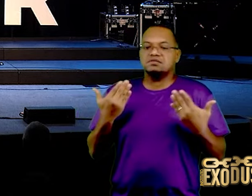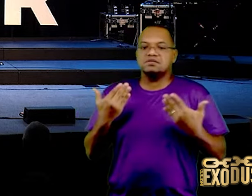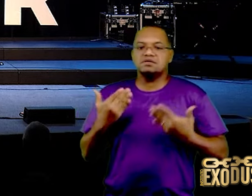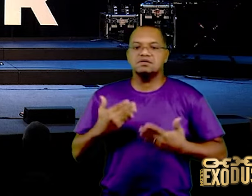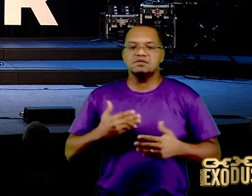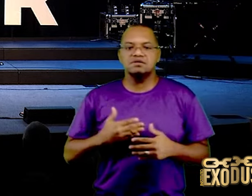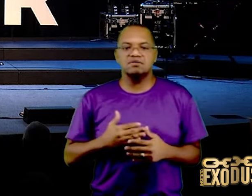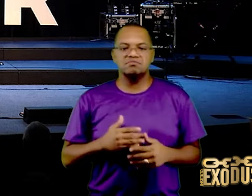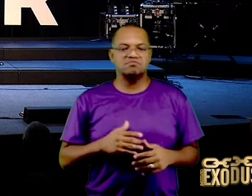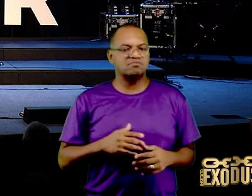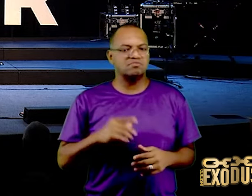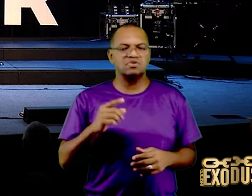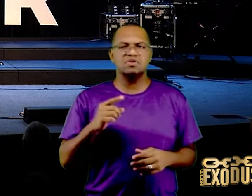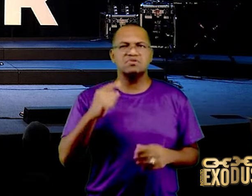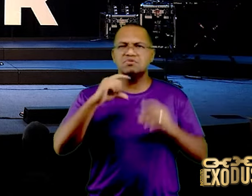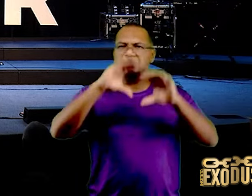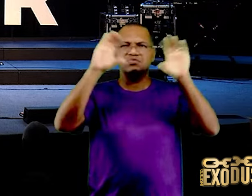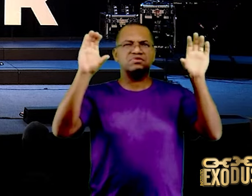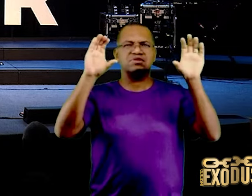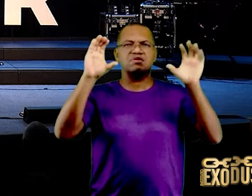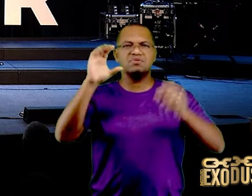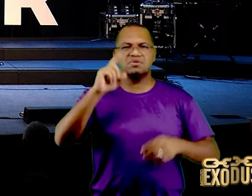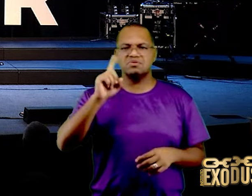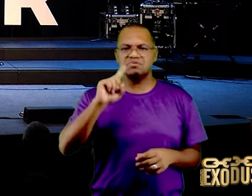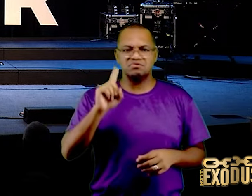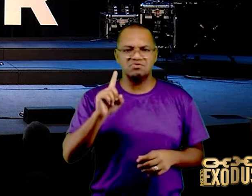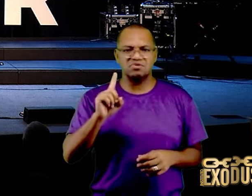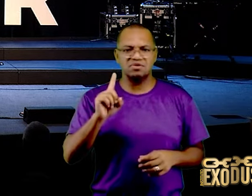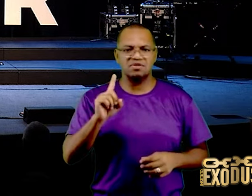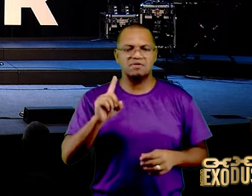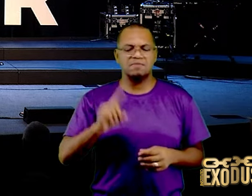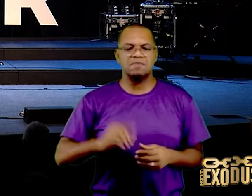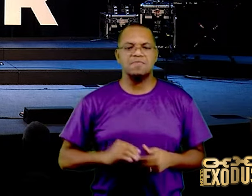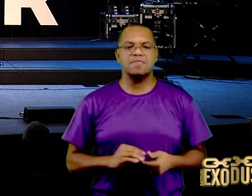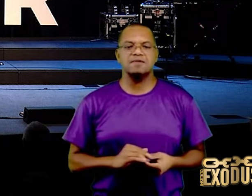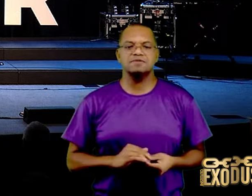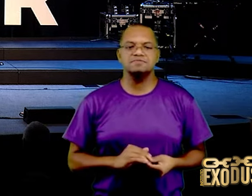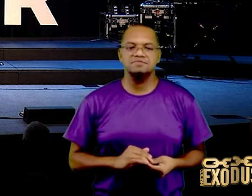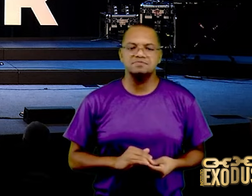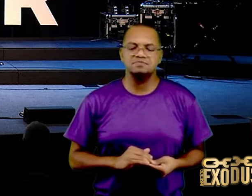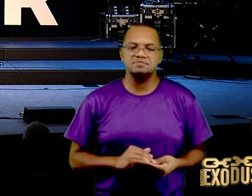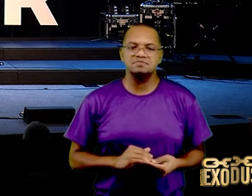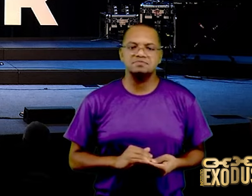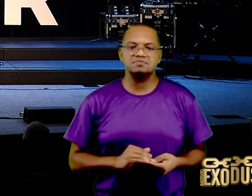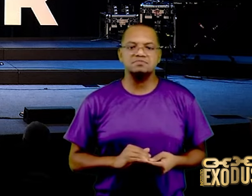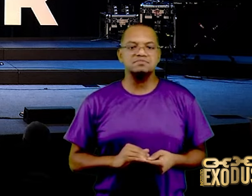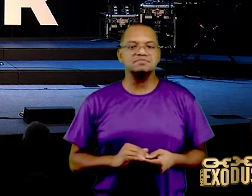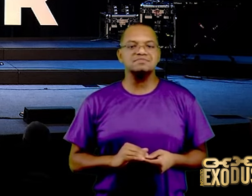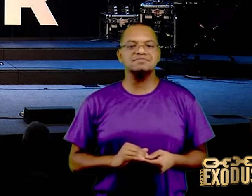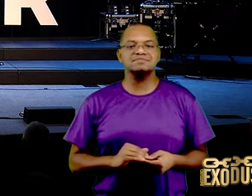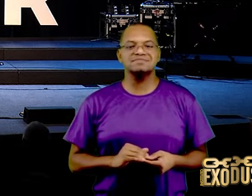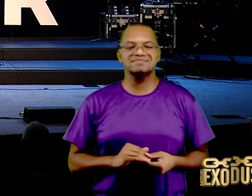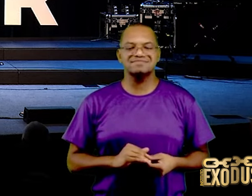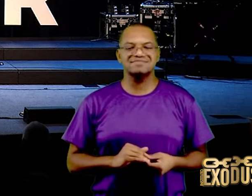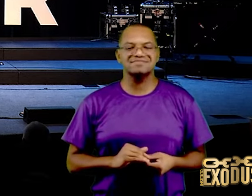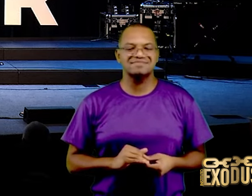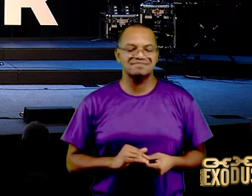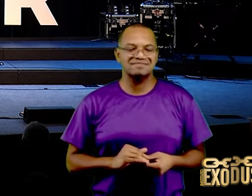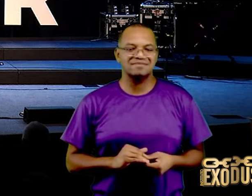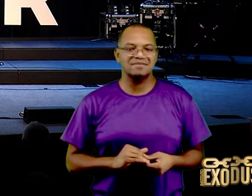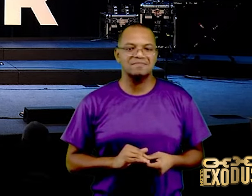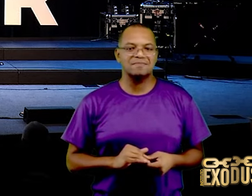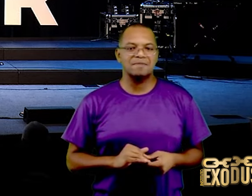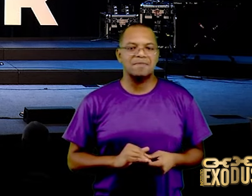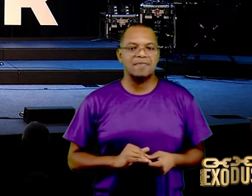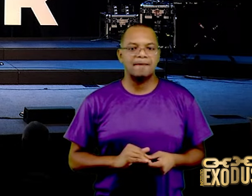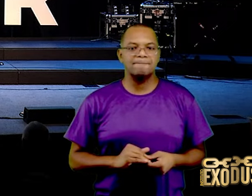meu acesso ao céu, como diz o carioca, eu já não sou mais carioca há muito tempo, é ruim, aqui foi minha